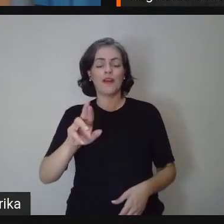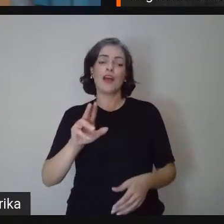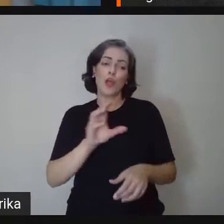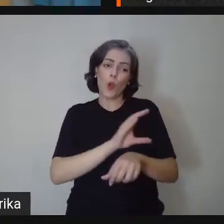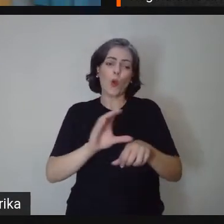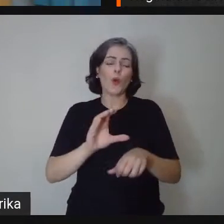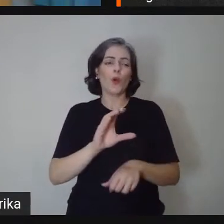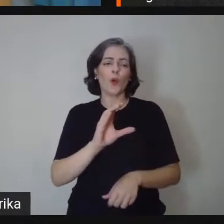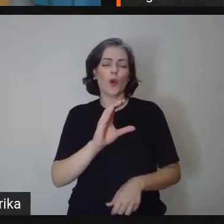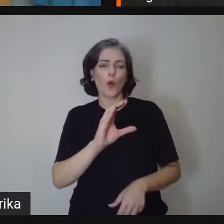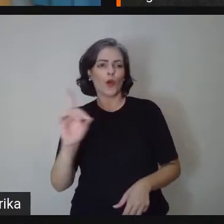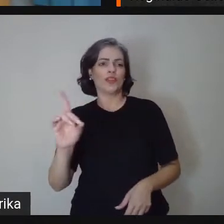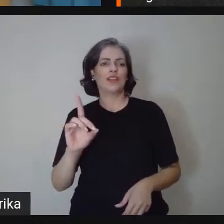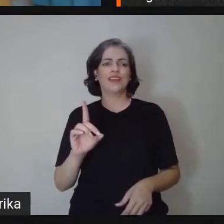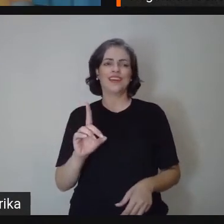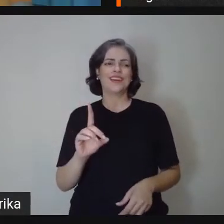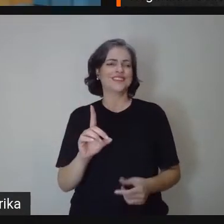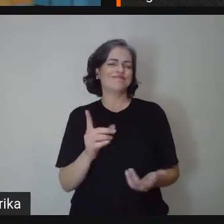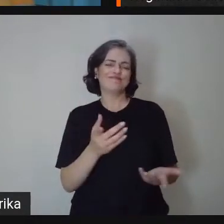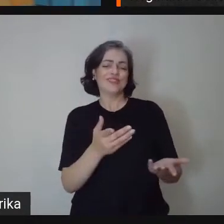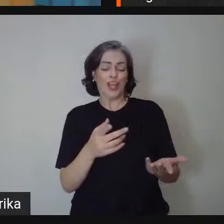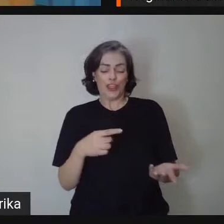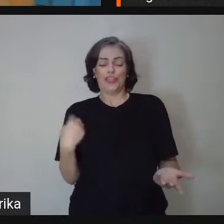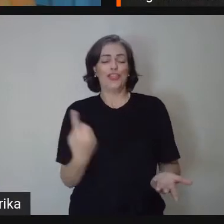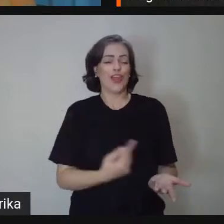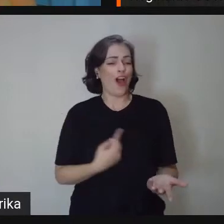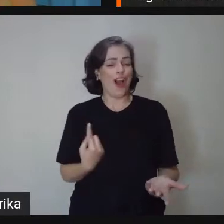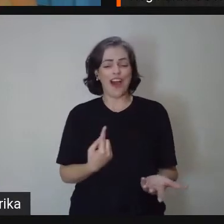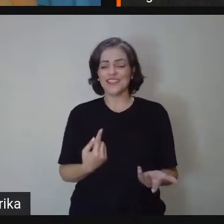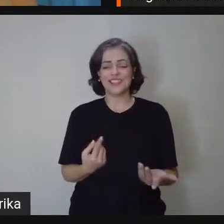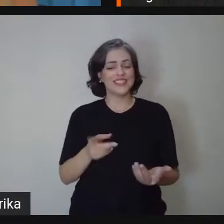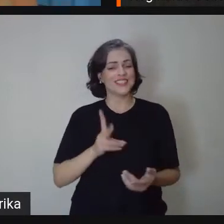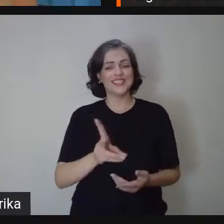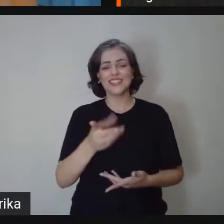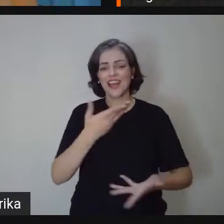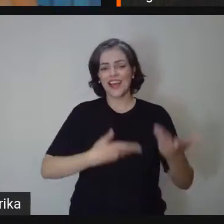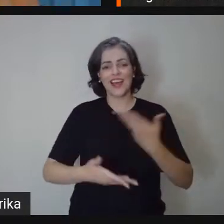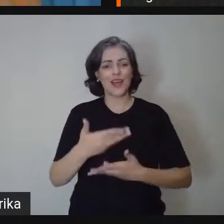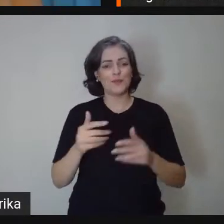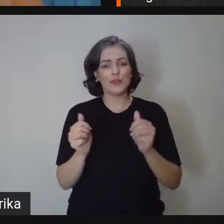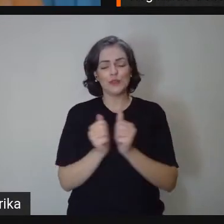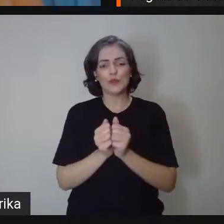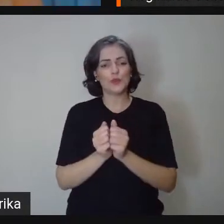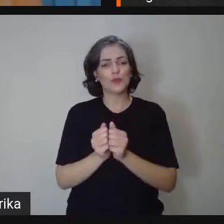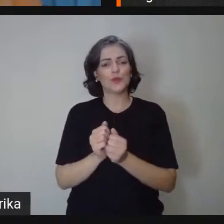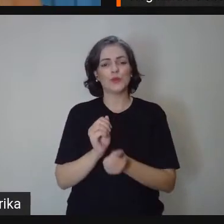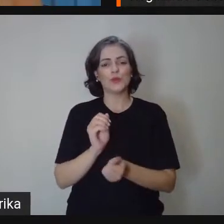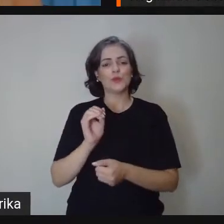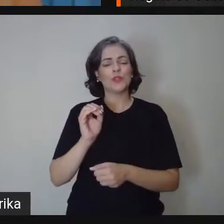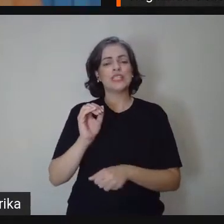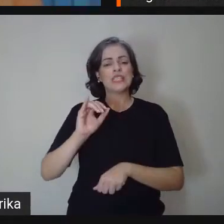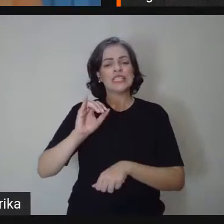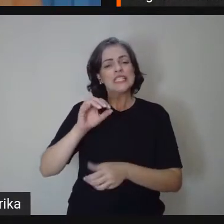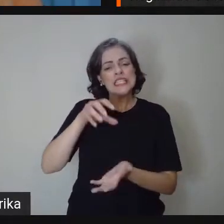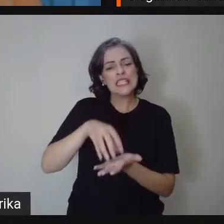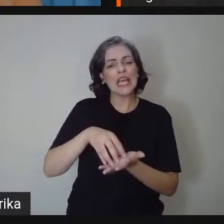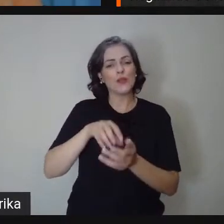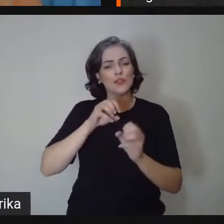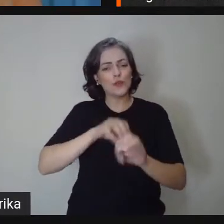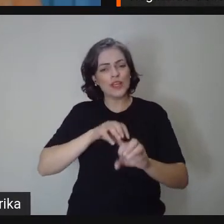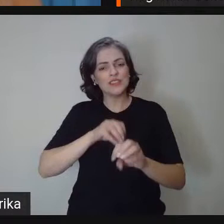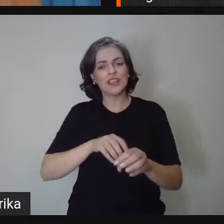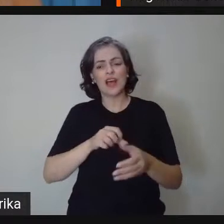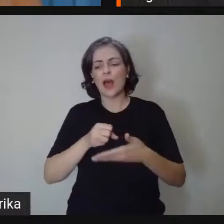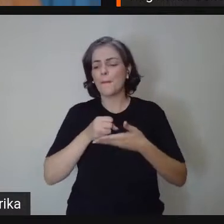Se trata de falar de nós mesmos, somos nós mesmos o tempo inteiro, o Centro de Educação junto com vocês, no apoio do